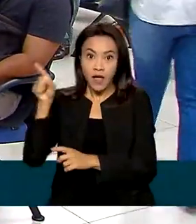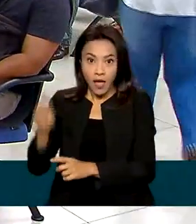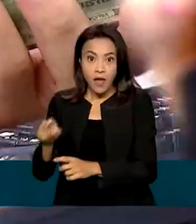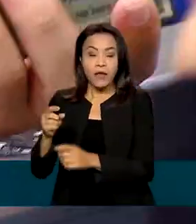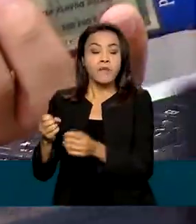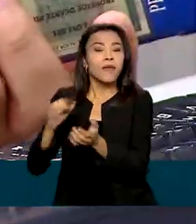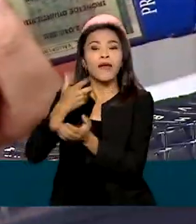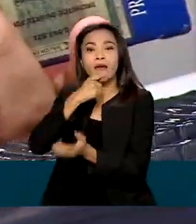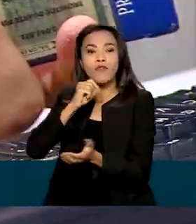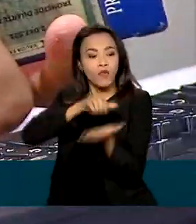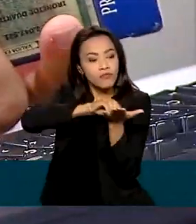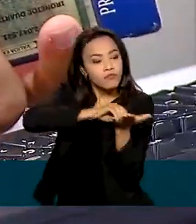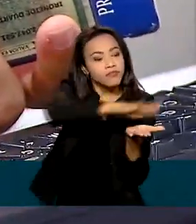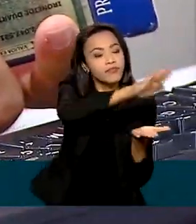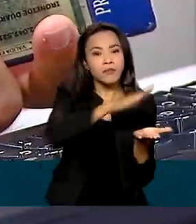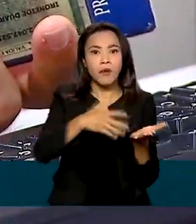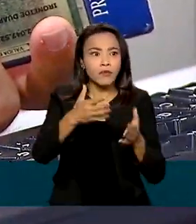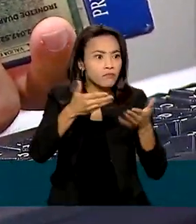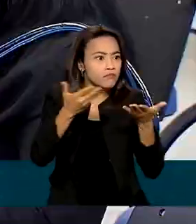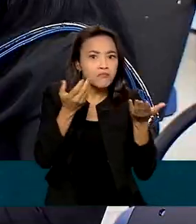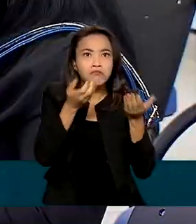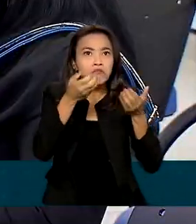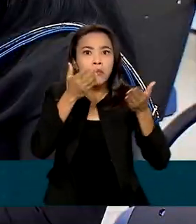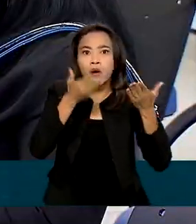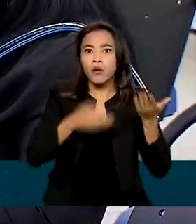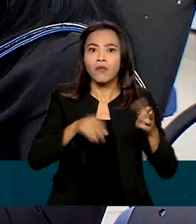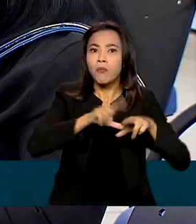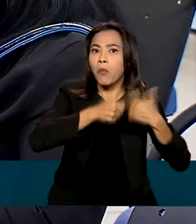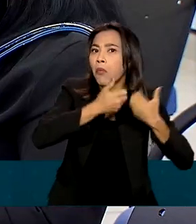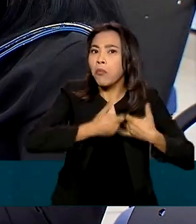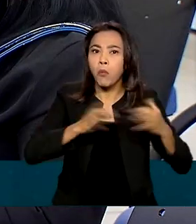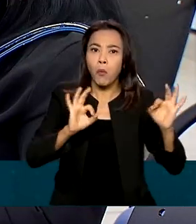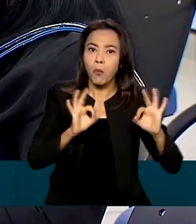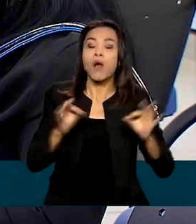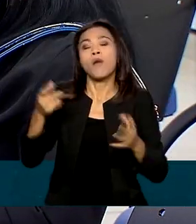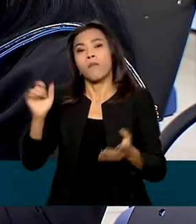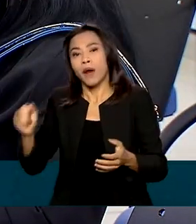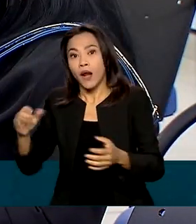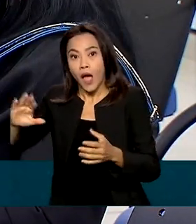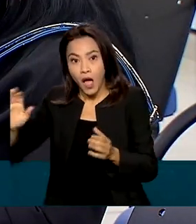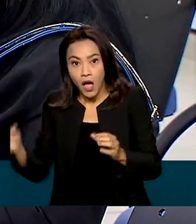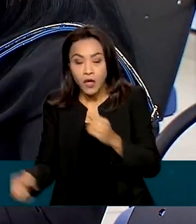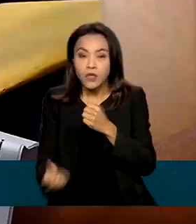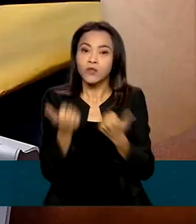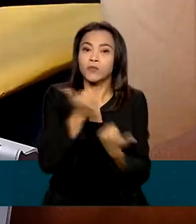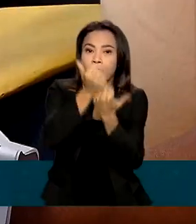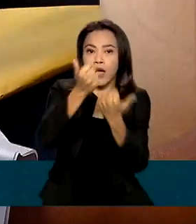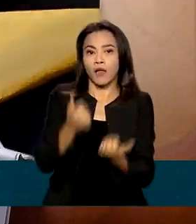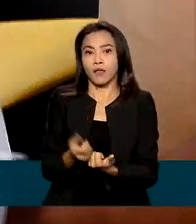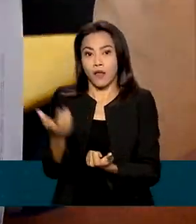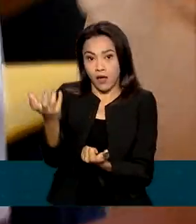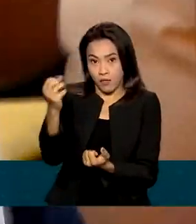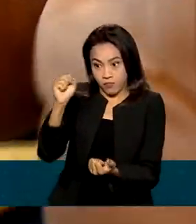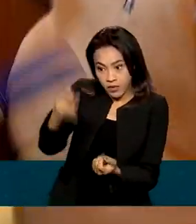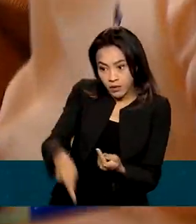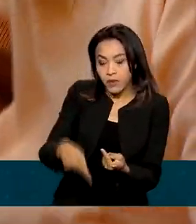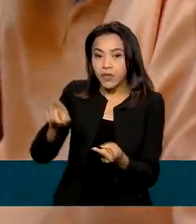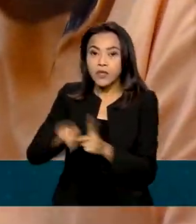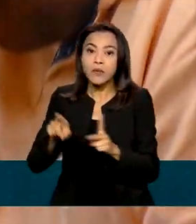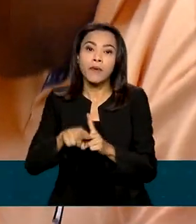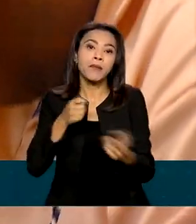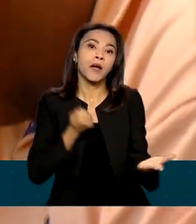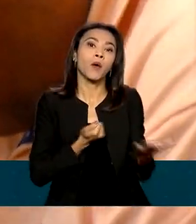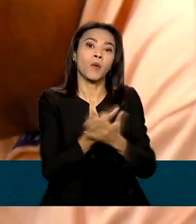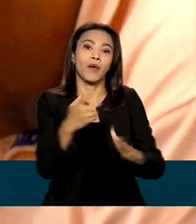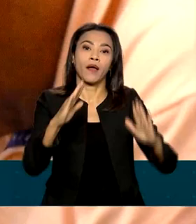causa ou em situações específicas, como a compra da casa própria ou a aposentadoria. Para ajudar o brasileiro, o governo